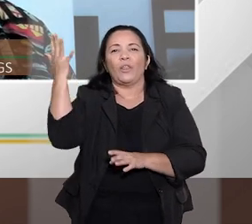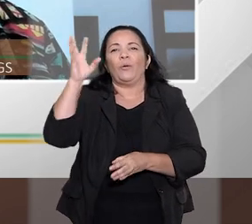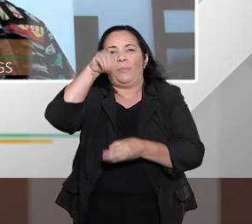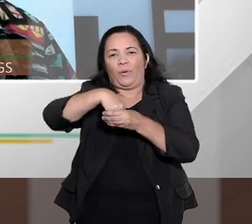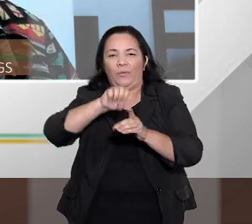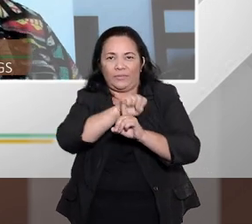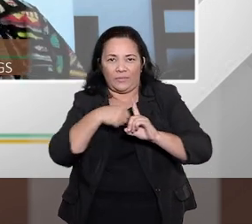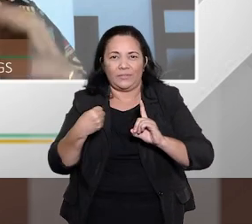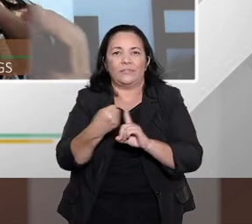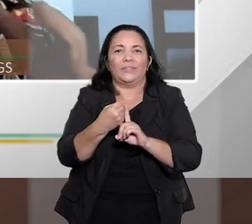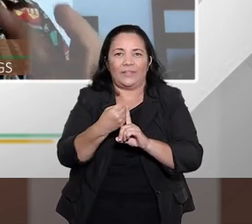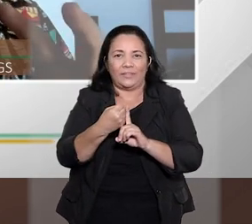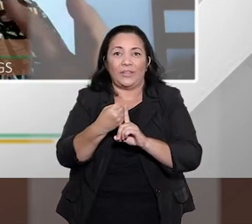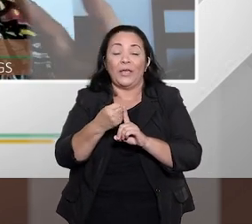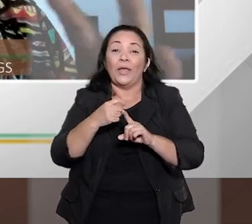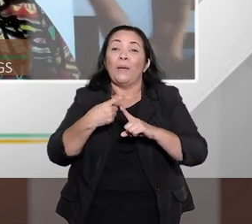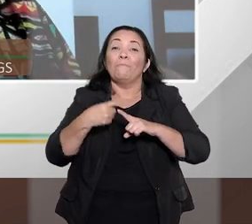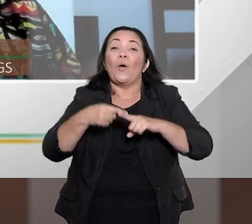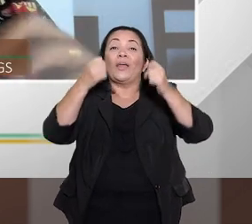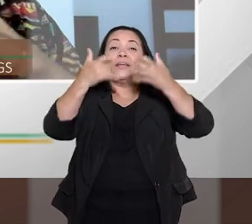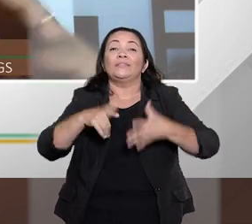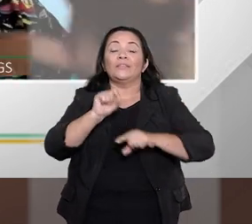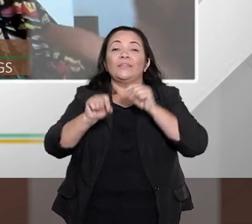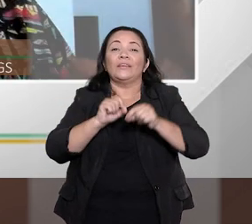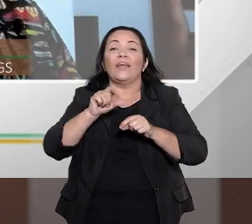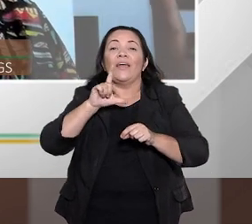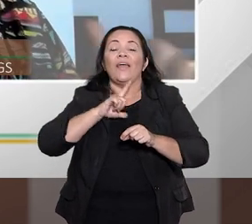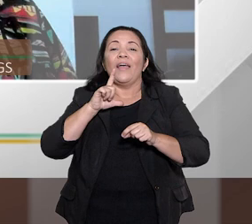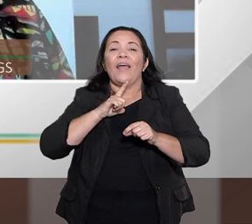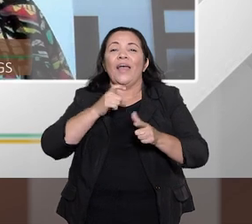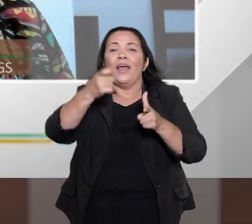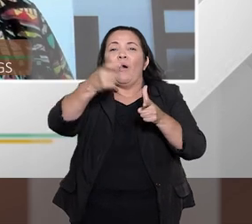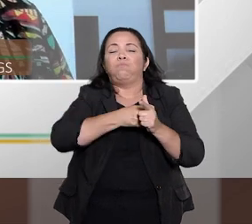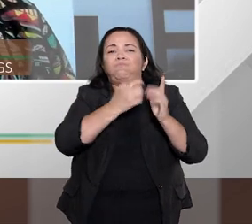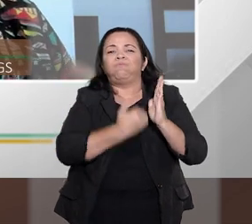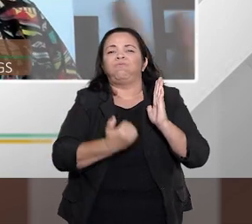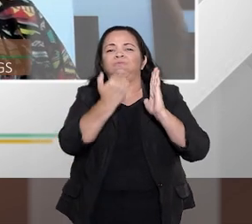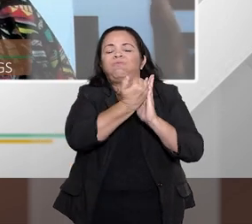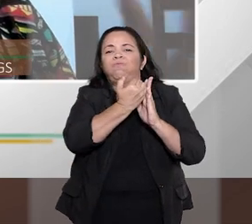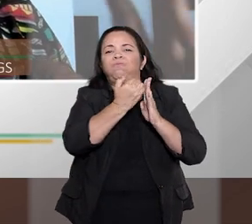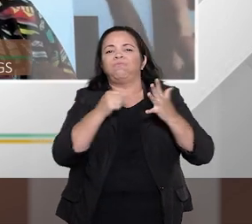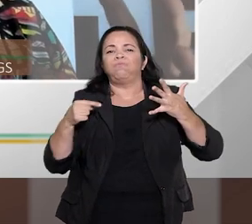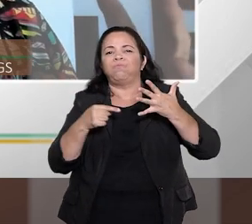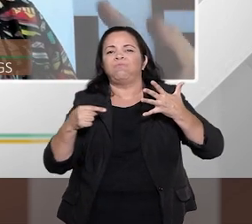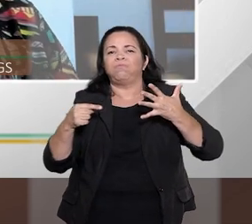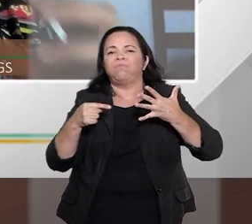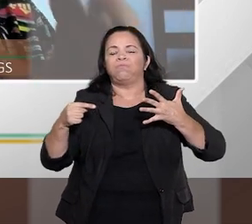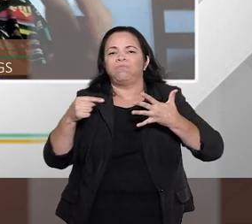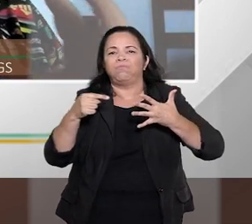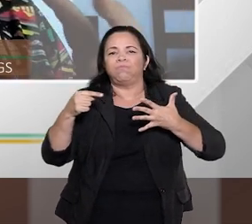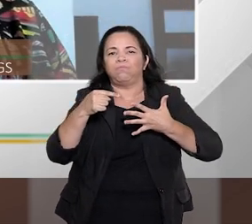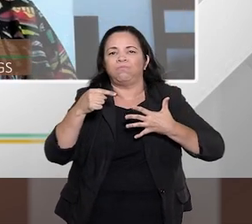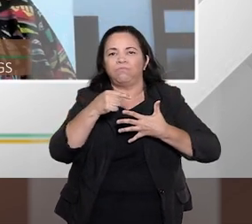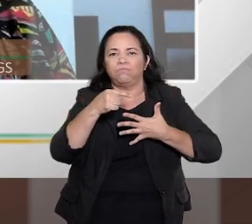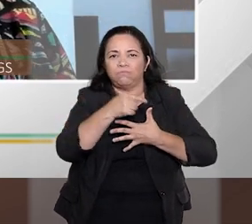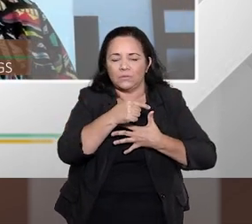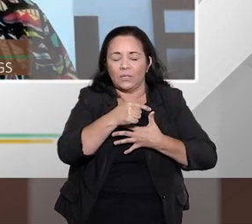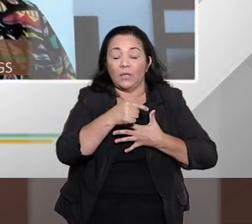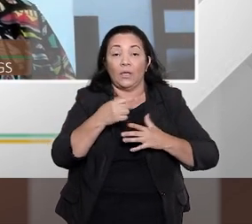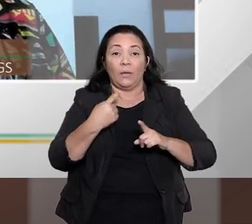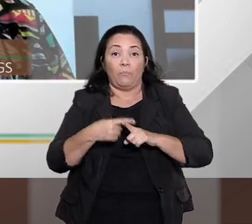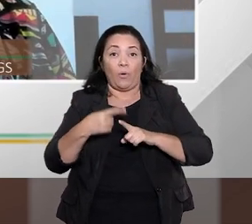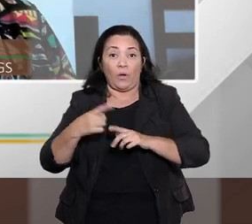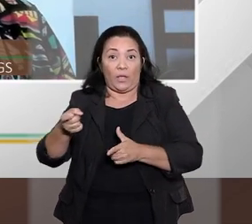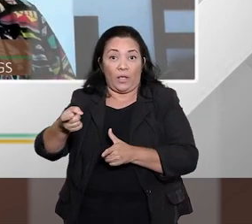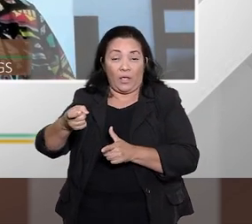esse conjunto de dívidas, como se fosse uma espécie de um bosque de dívidas, a dívida geralmente a gente vê